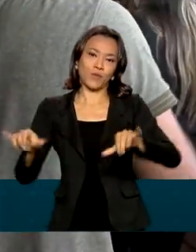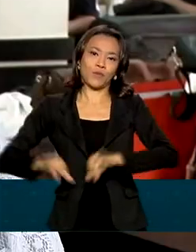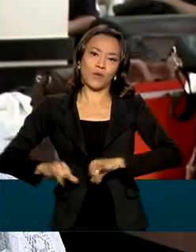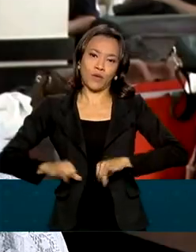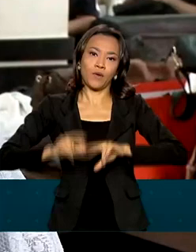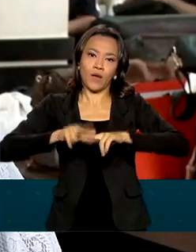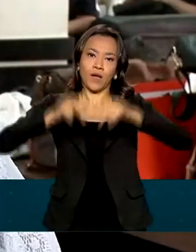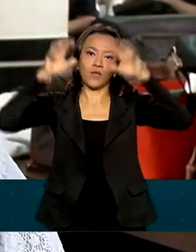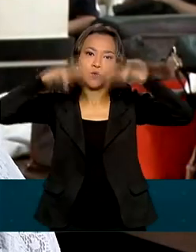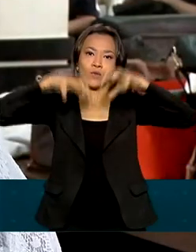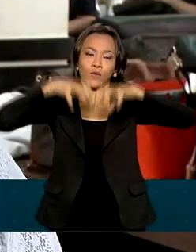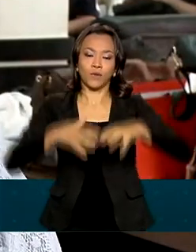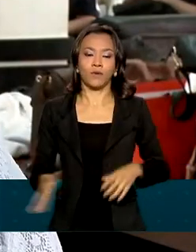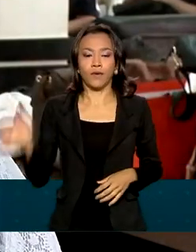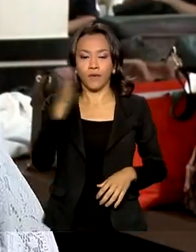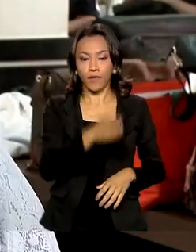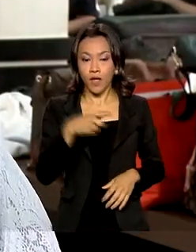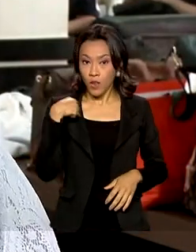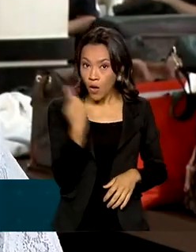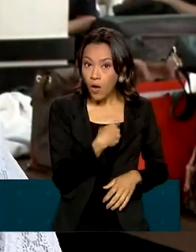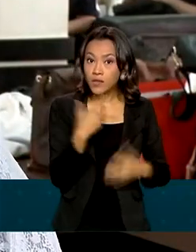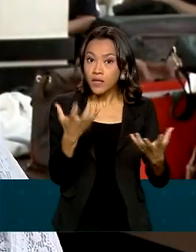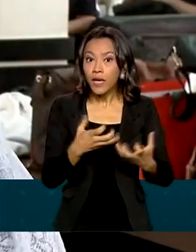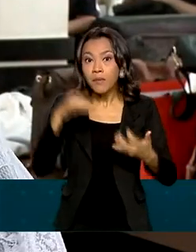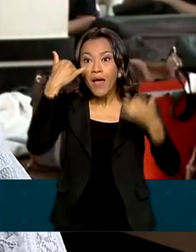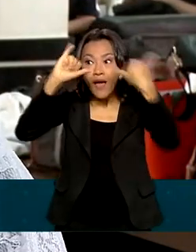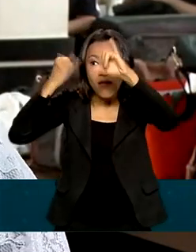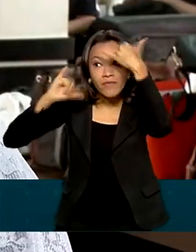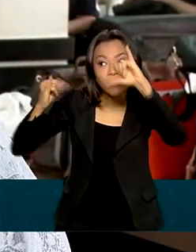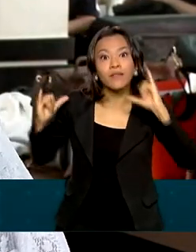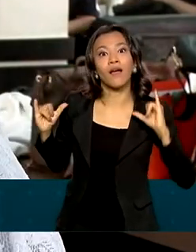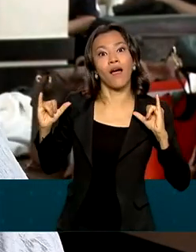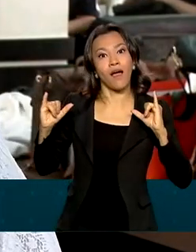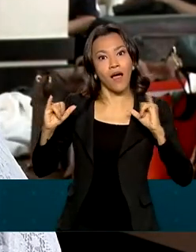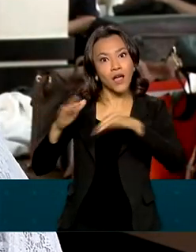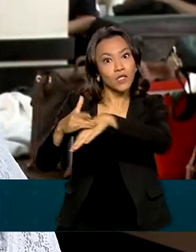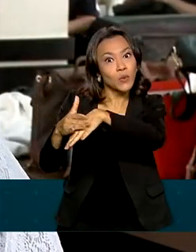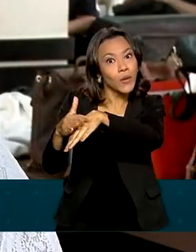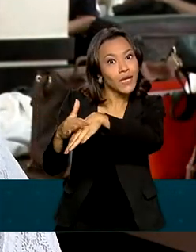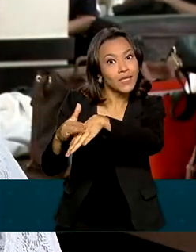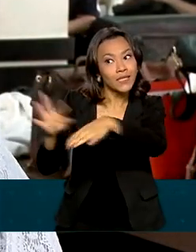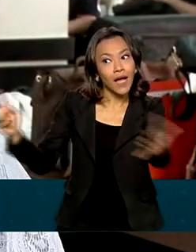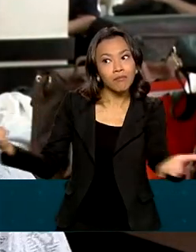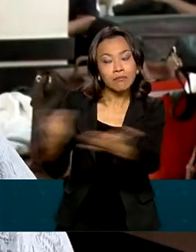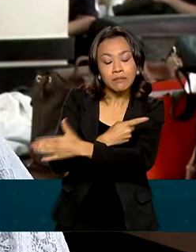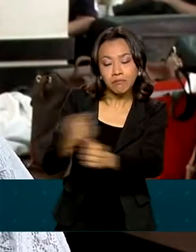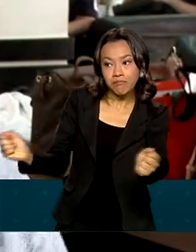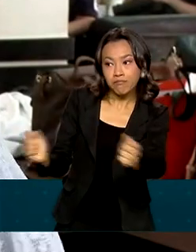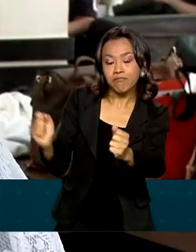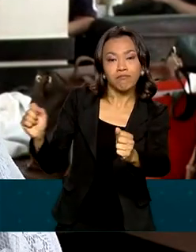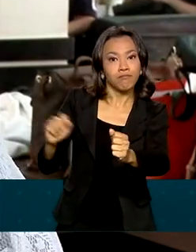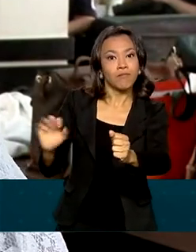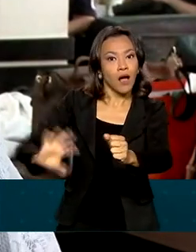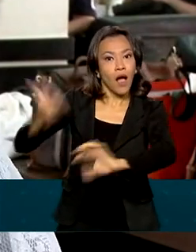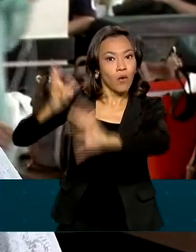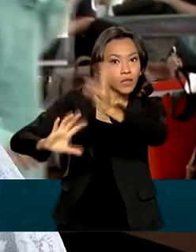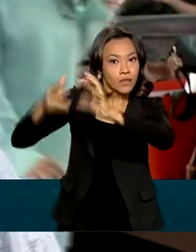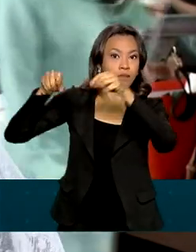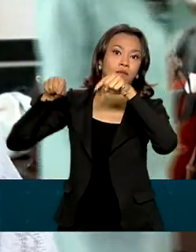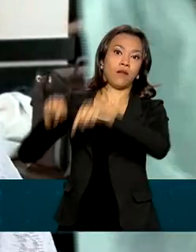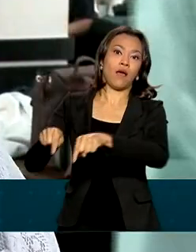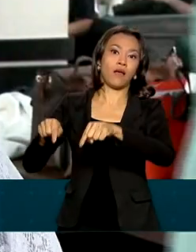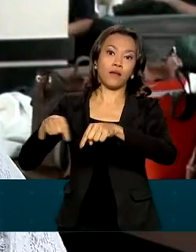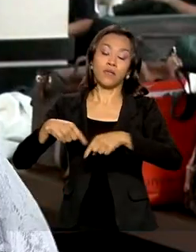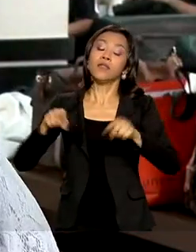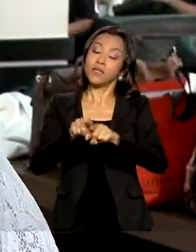chuvas. O nosso foco é a prevenção de todas as doenças que estão aparecendo naquele local, a prevenção física e